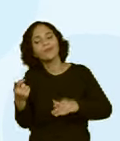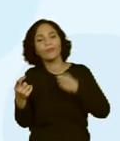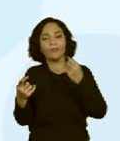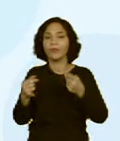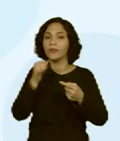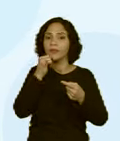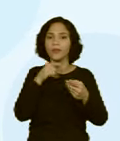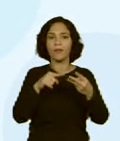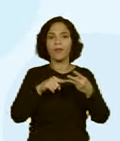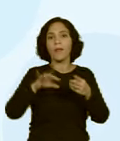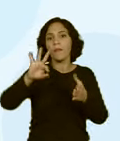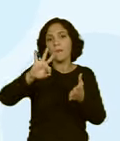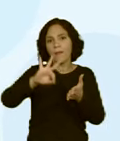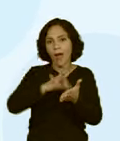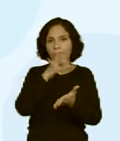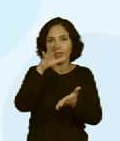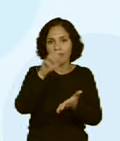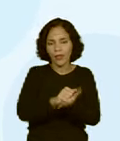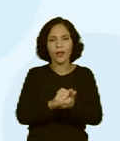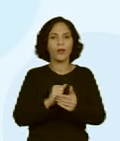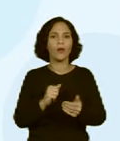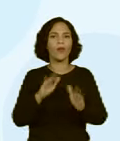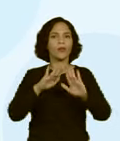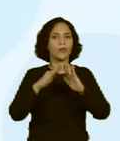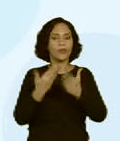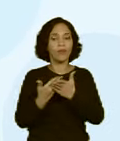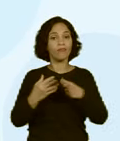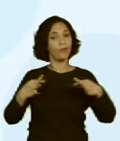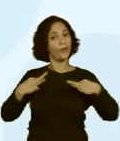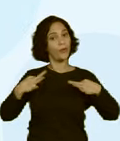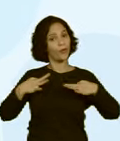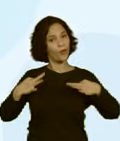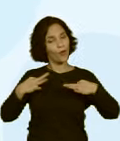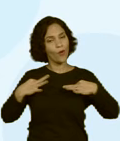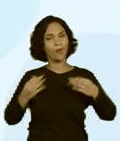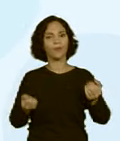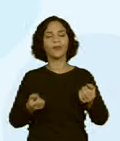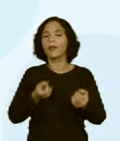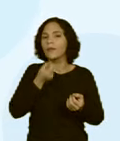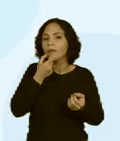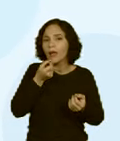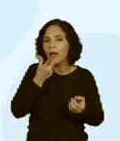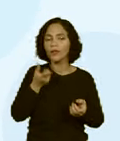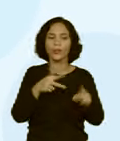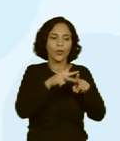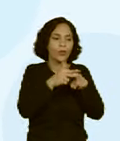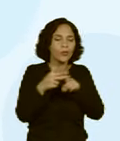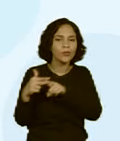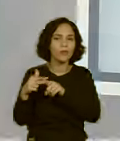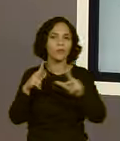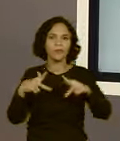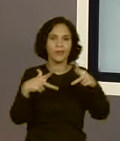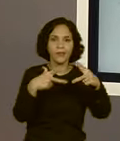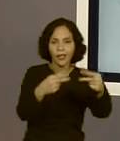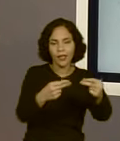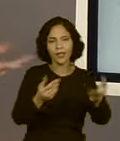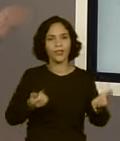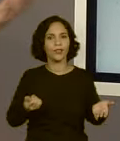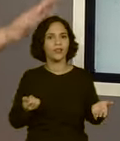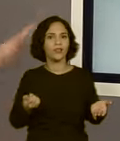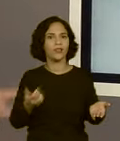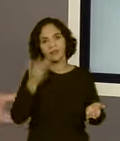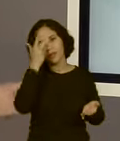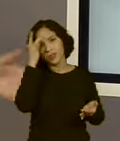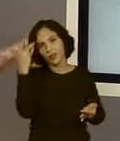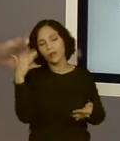como, por exemplo, a matrícula escolar, uniforme, um medicamento, um conserto, presente que você vai